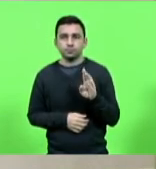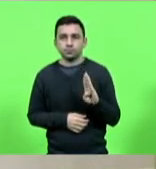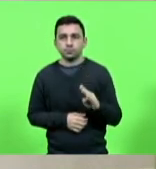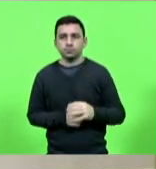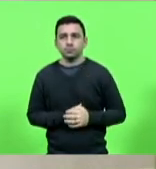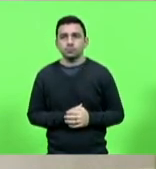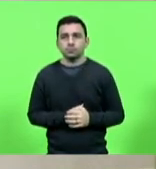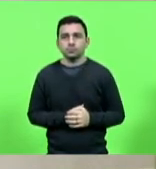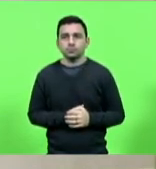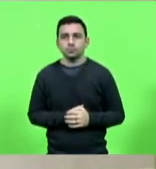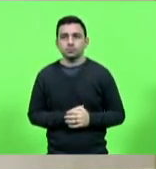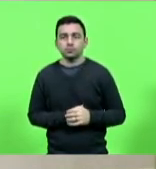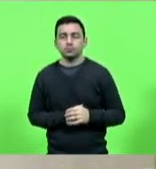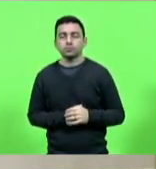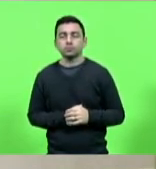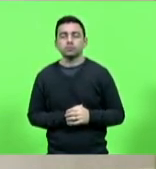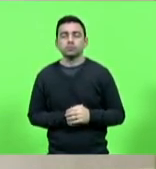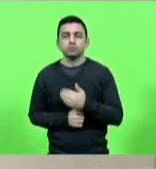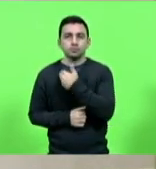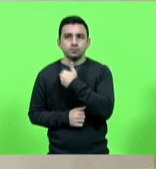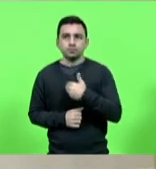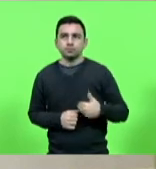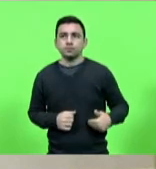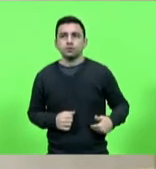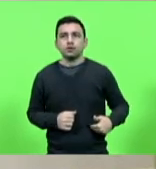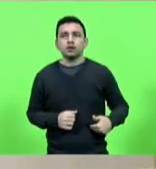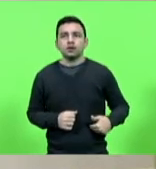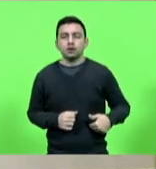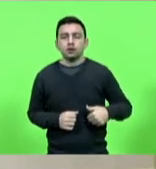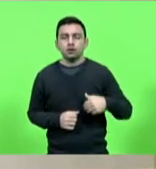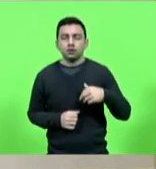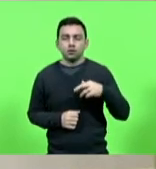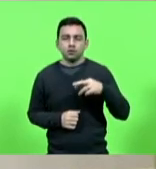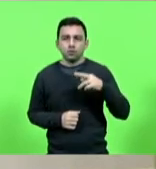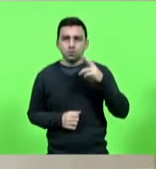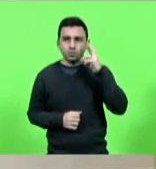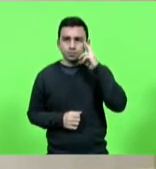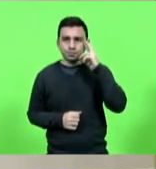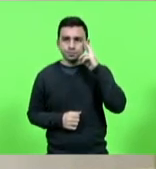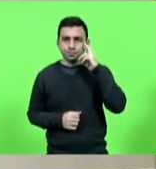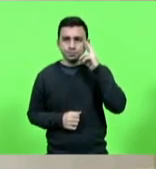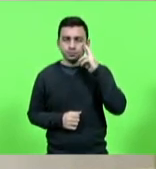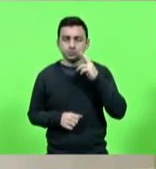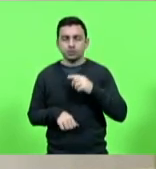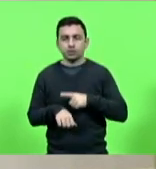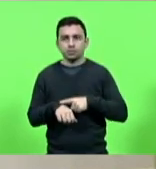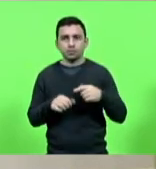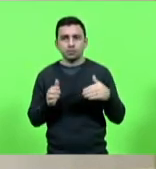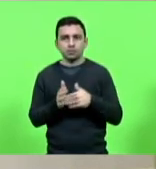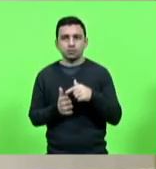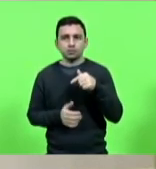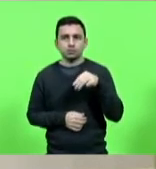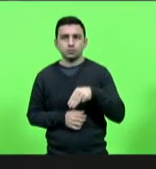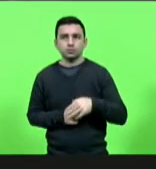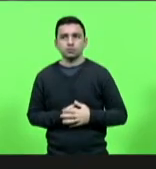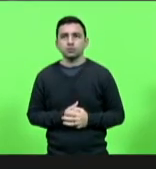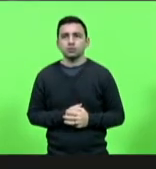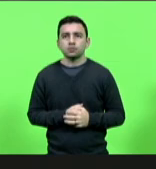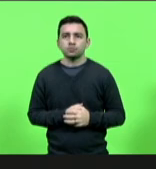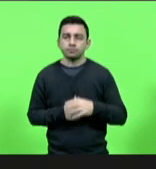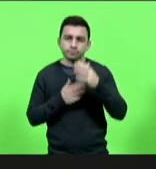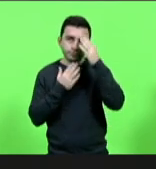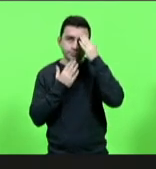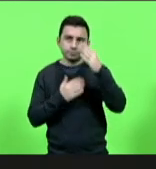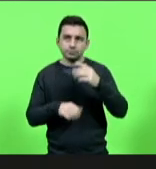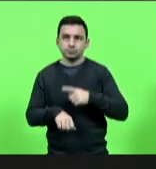PSDB, Republicanos. Deputado Rodrigo Minotto por 7 minutos e 30 segundos, deputado. Senhor presidente, eu agradeço